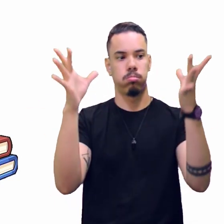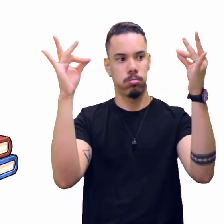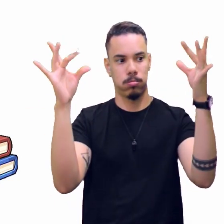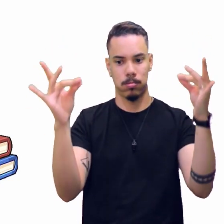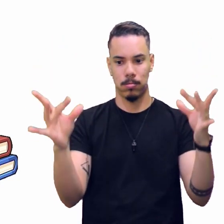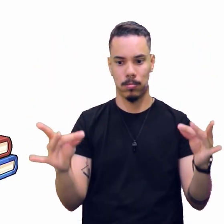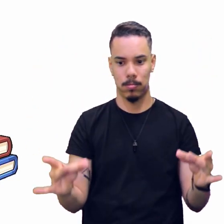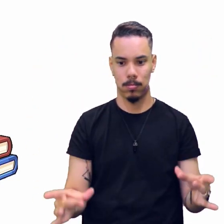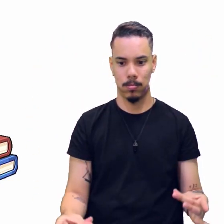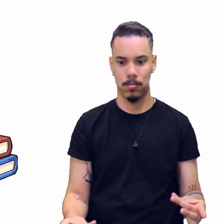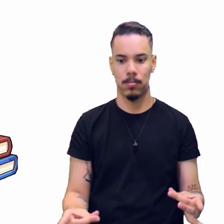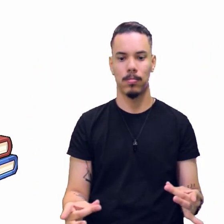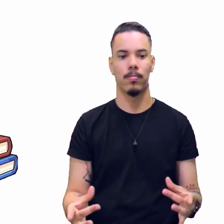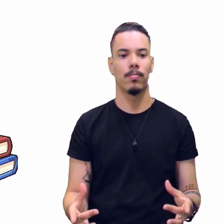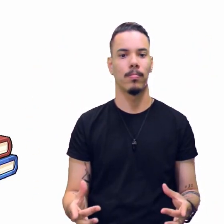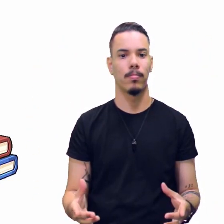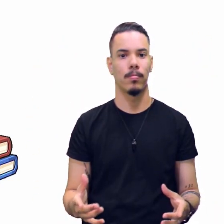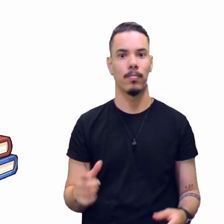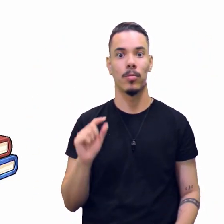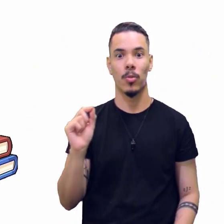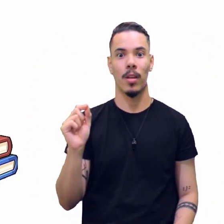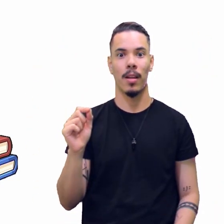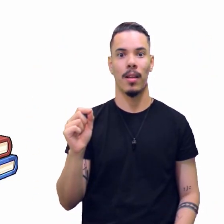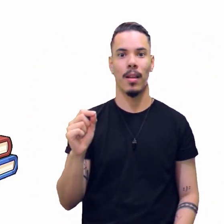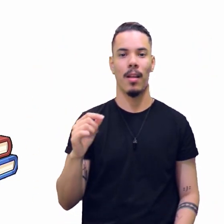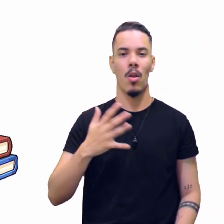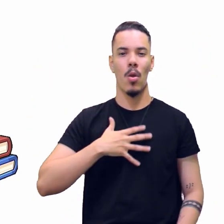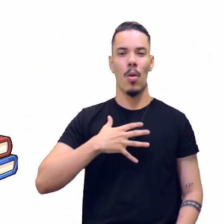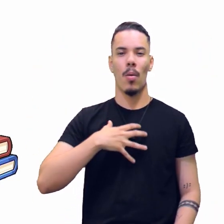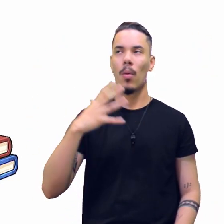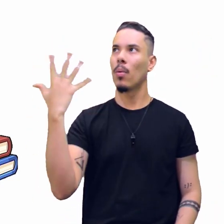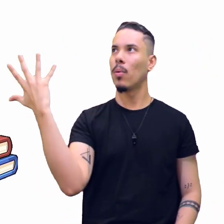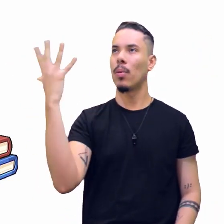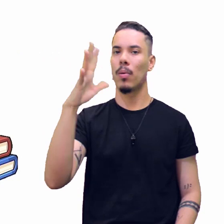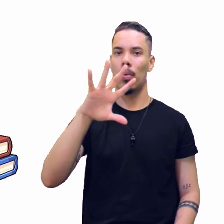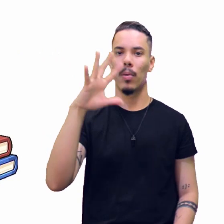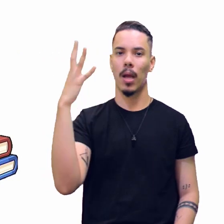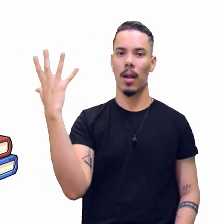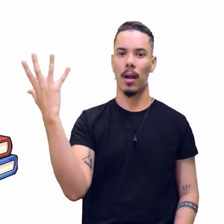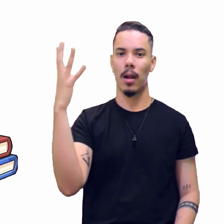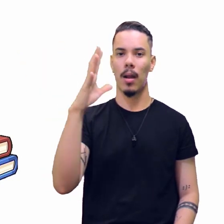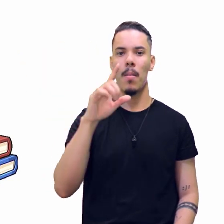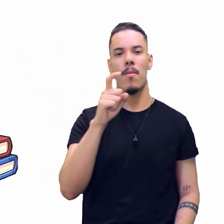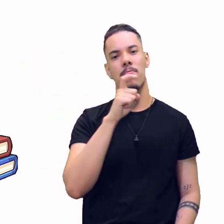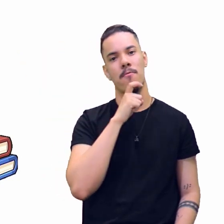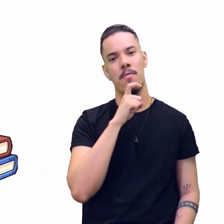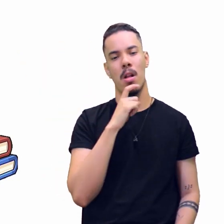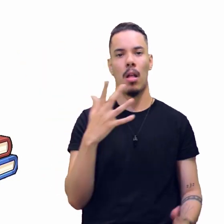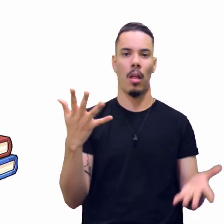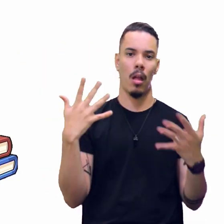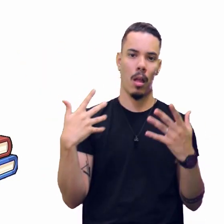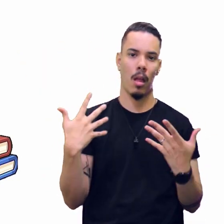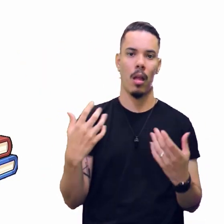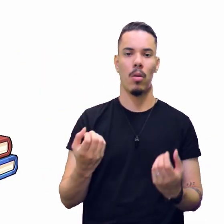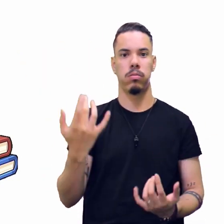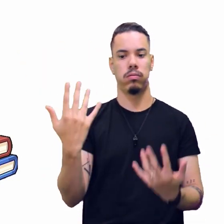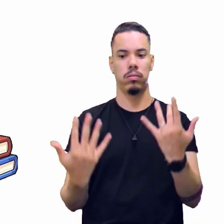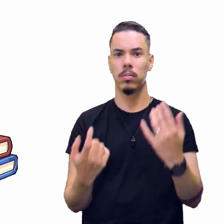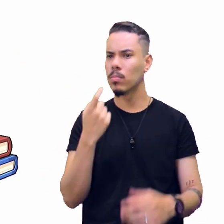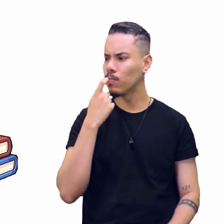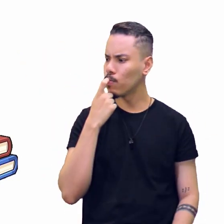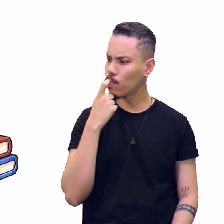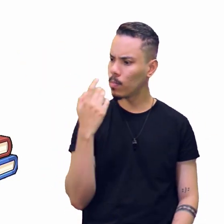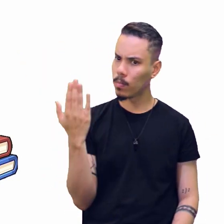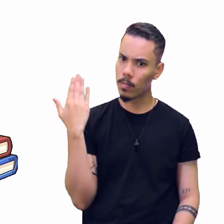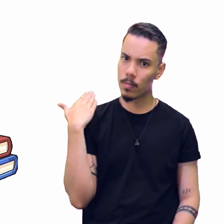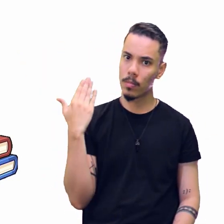fundo. O que está acontecendo? A mudança climática. Tá certo? O aconteceu um dia desse